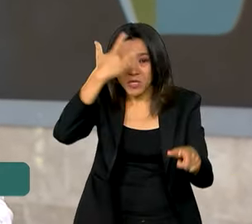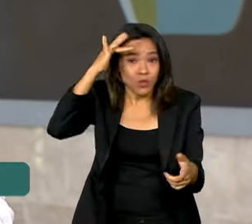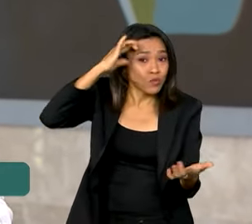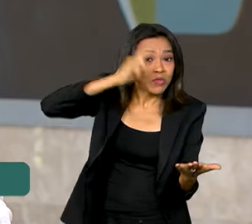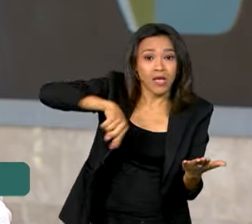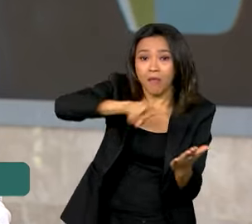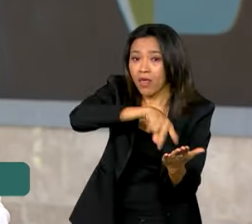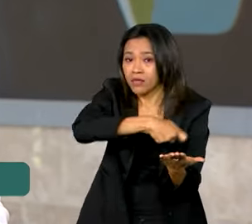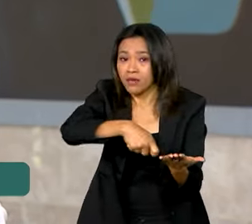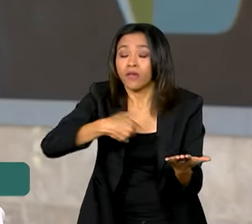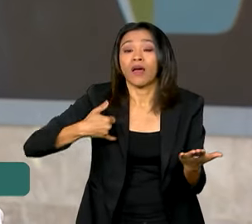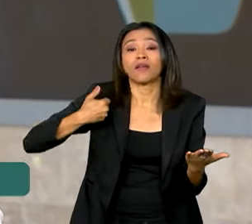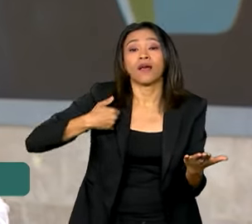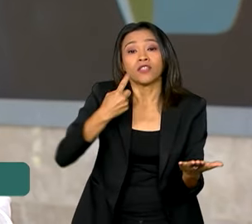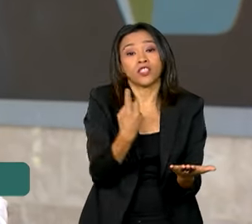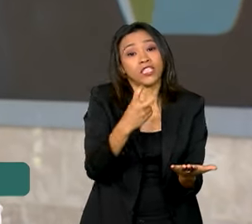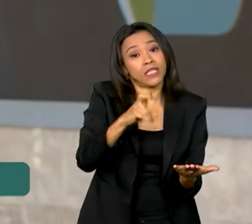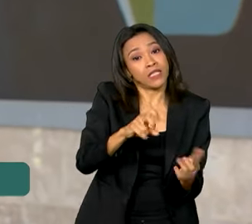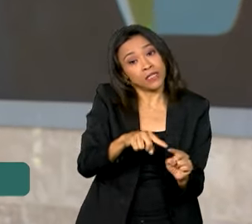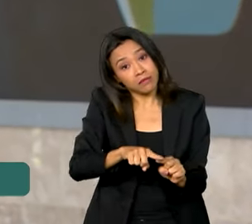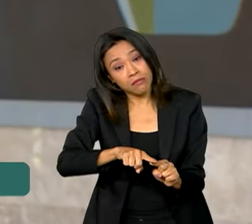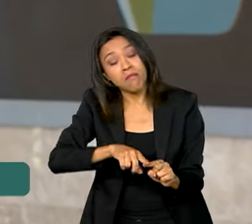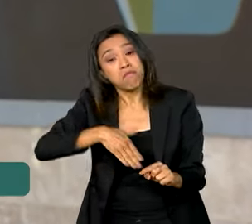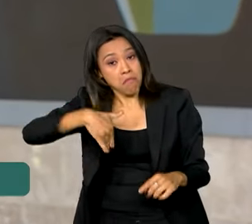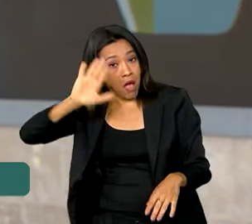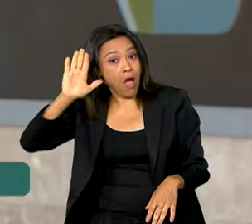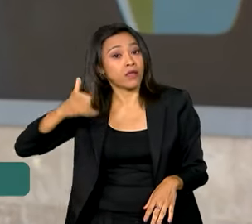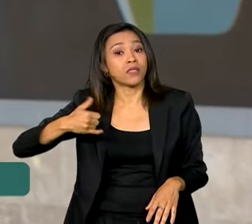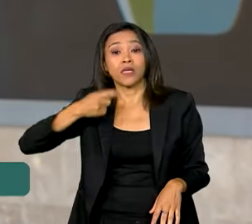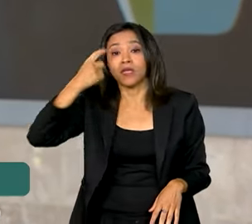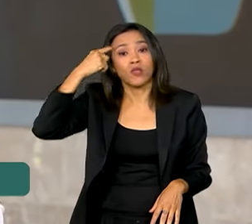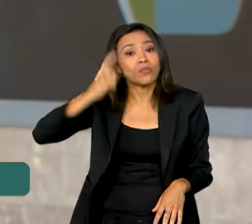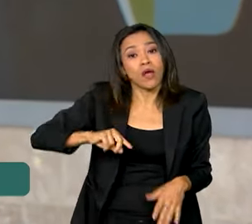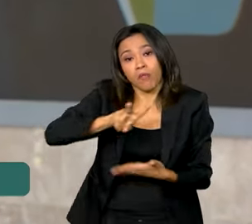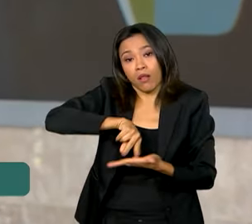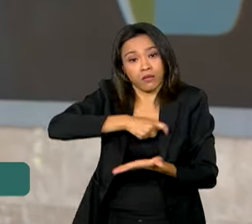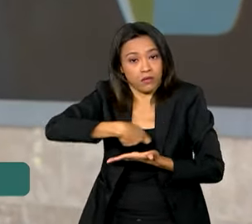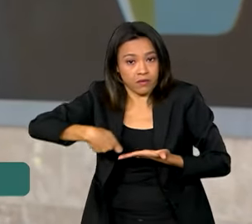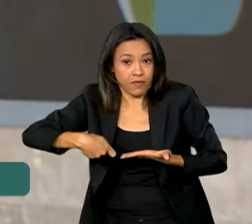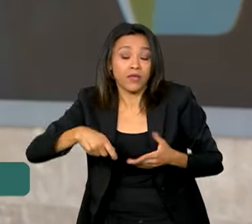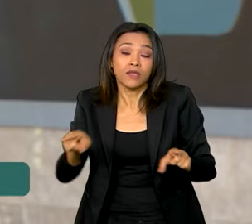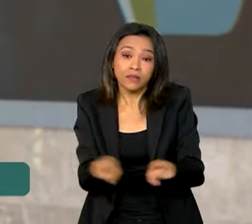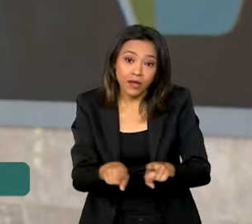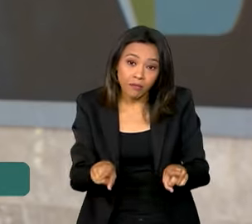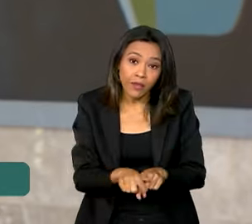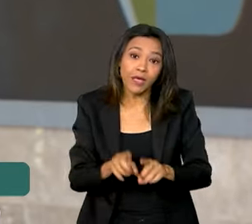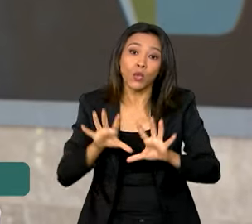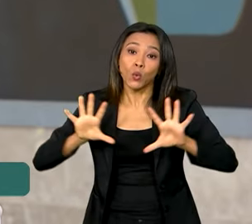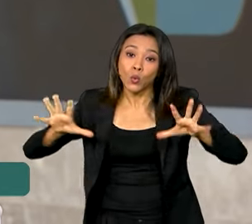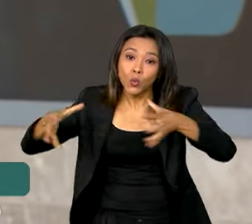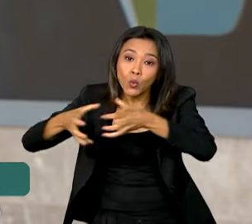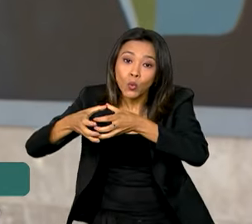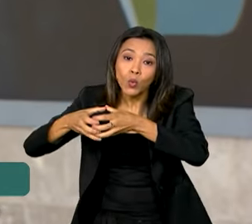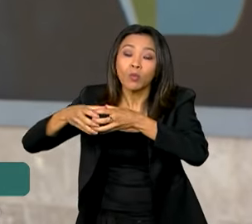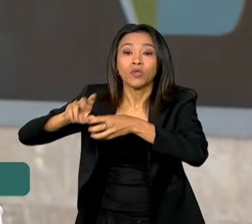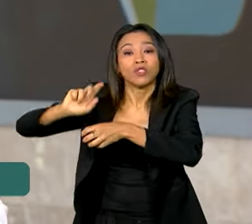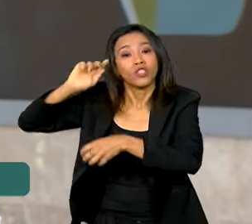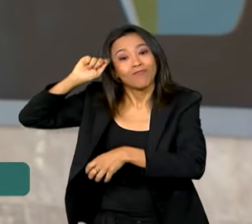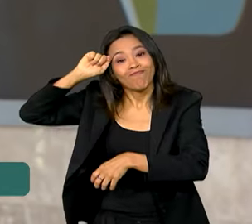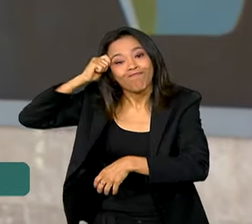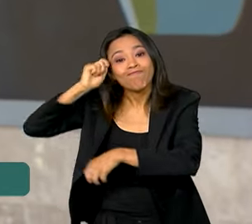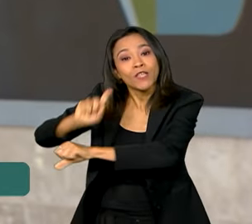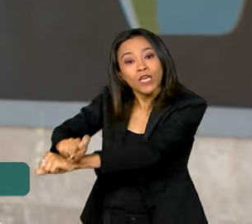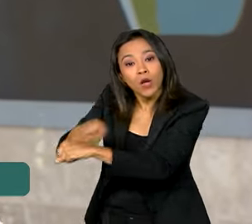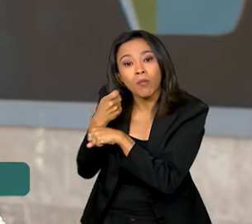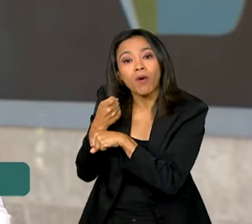pessoas com 15 anos ou mais que não são alfabetizadas, incluindo a população quilombola. Os alfabetizadores